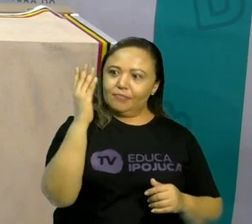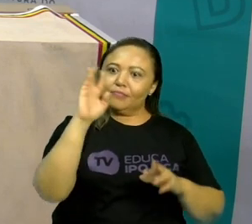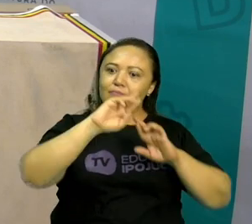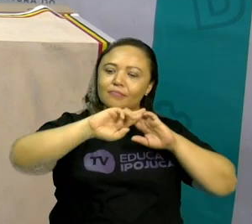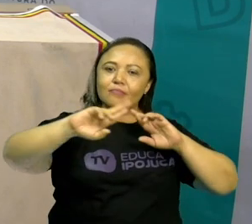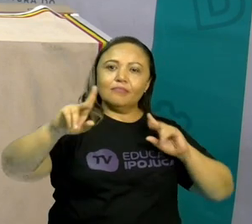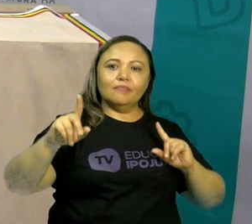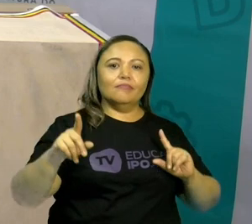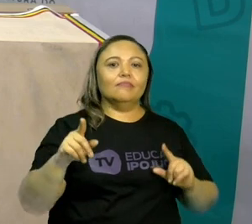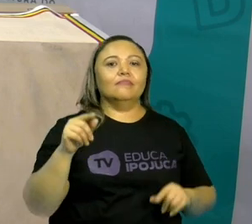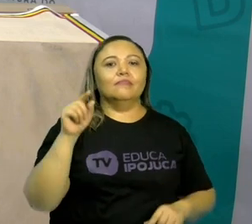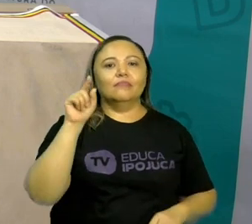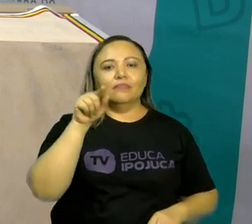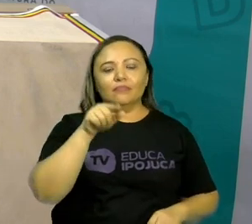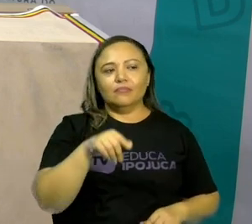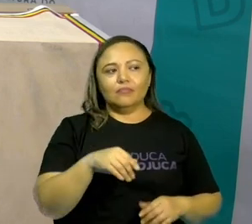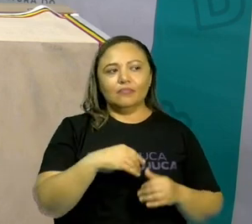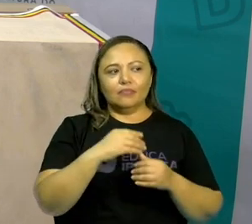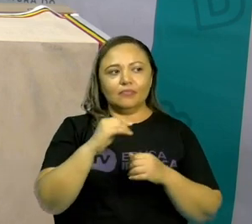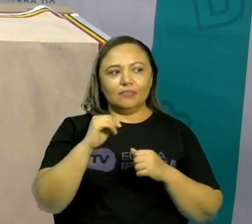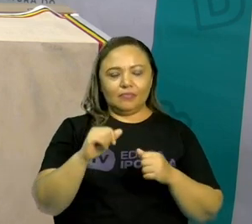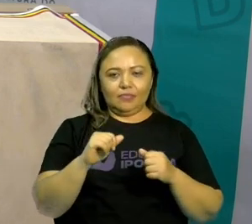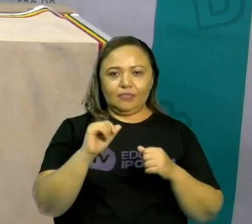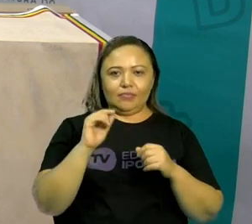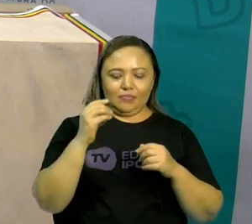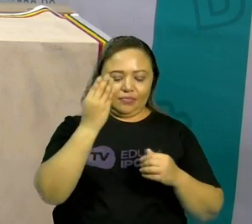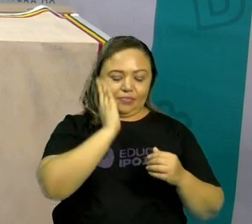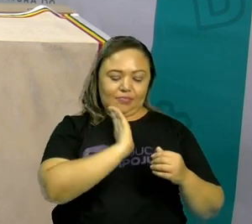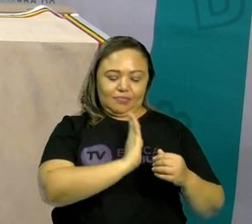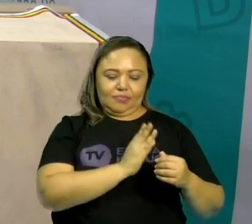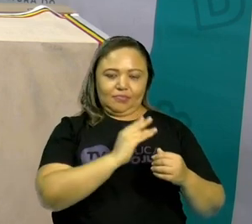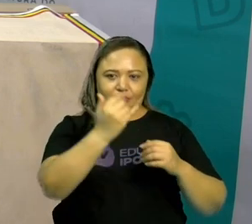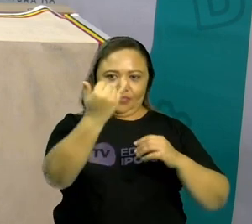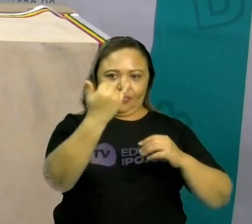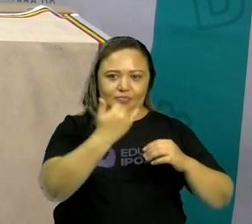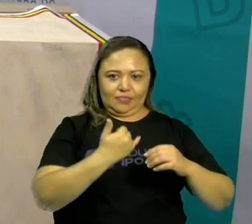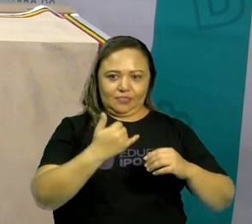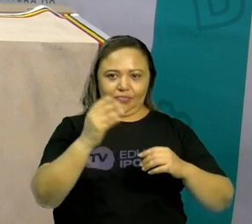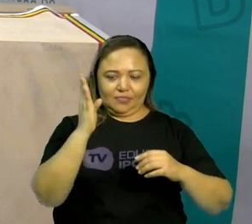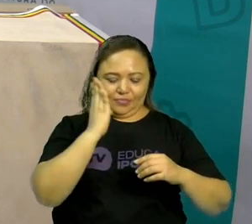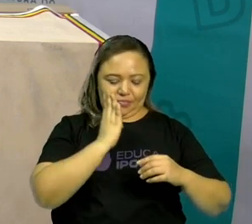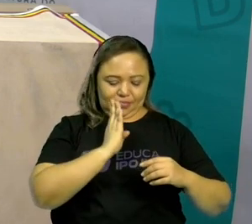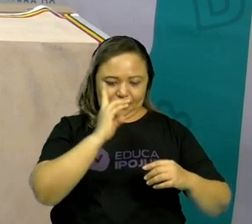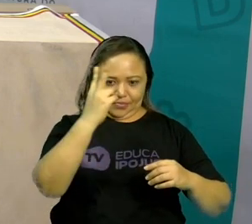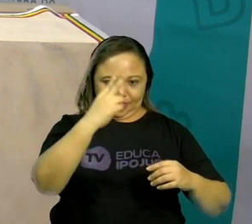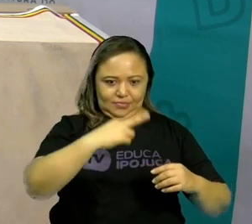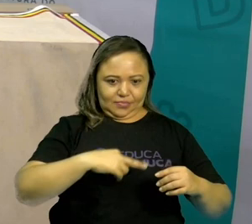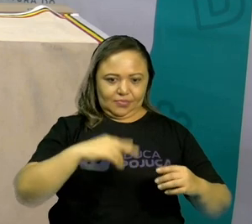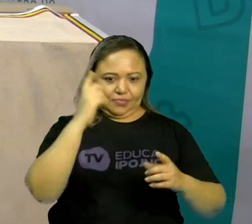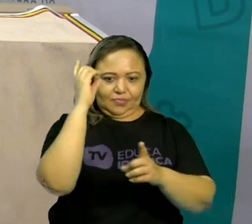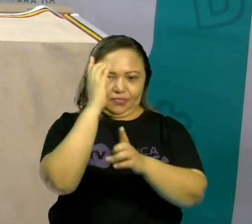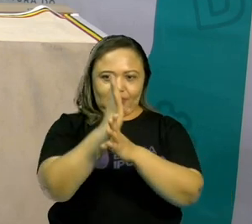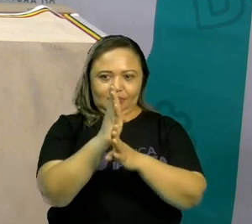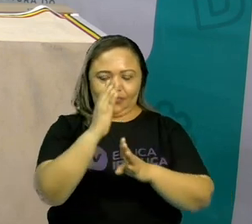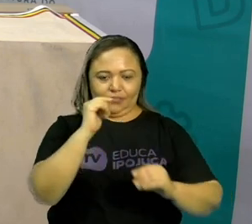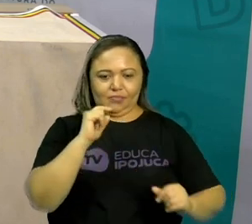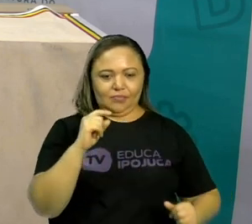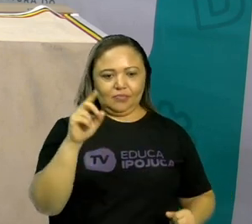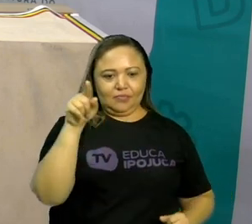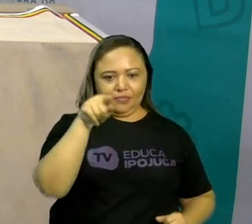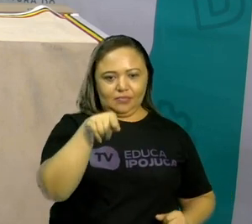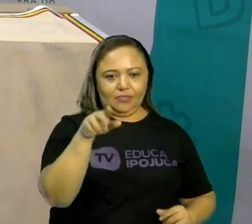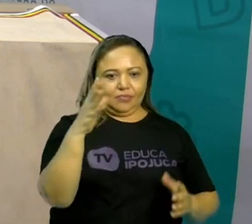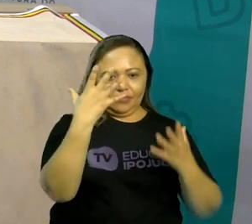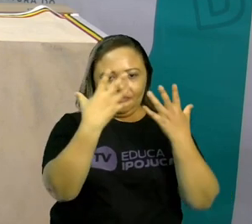diferente. Também revela o que está dentro da gente. O que você descobriria. O que